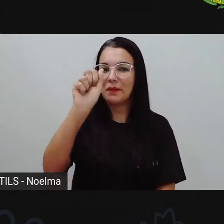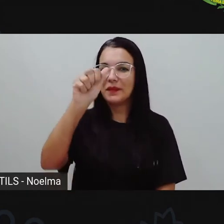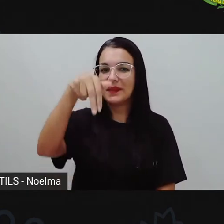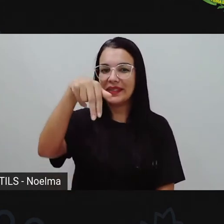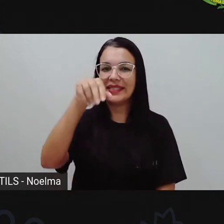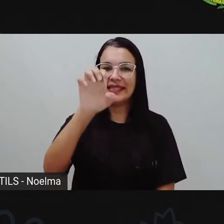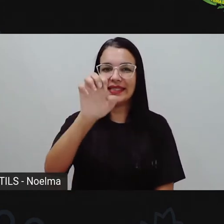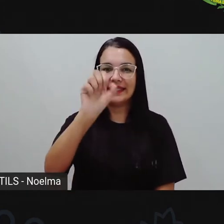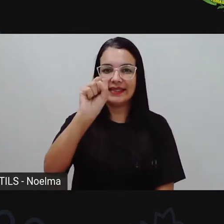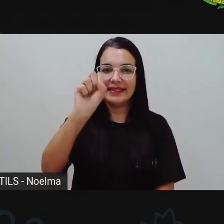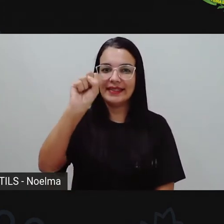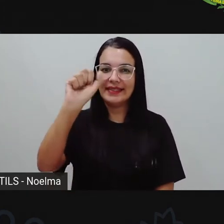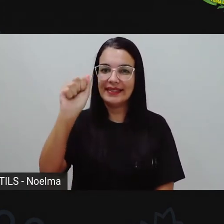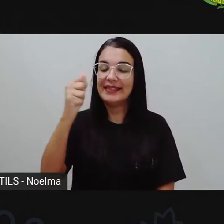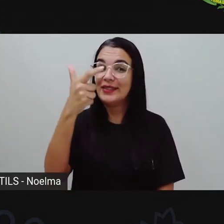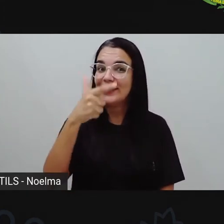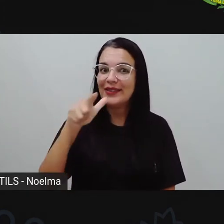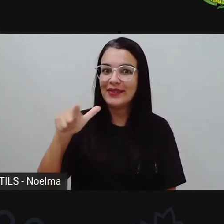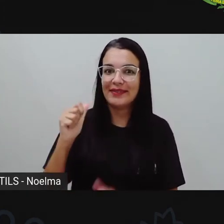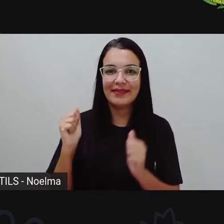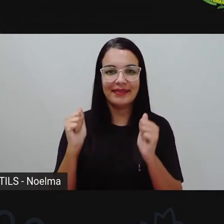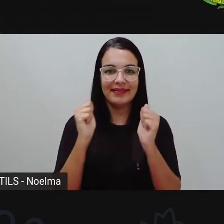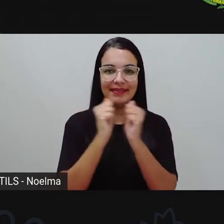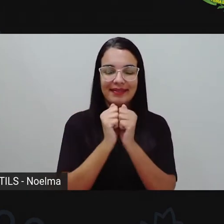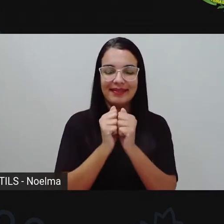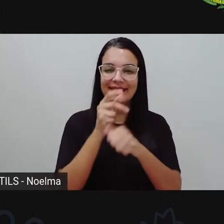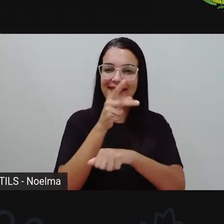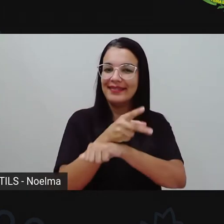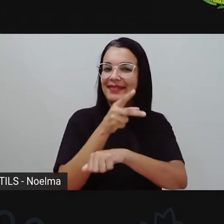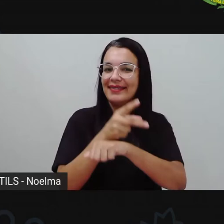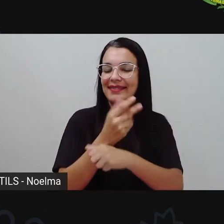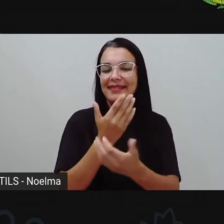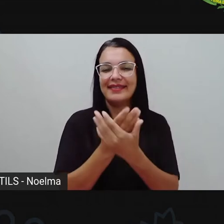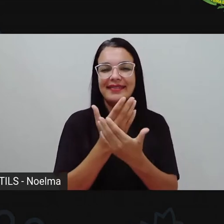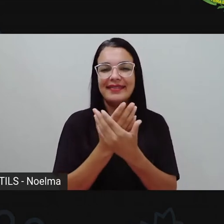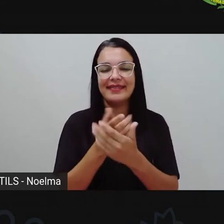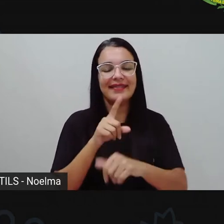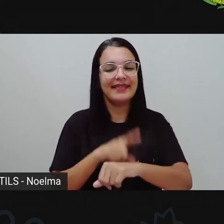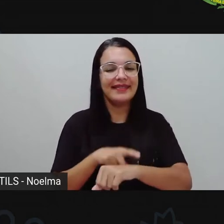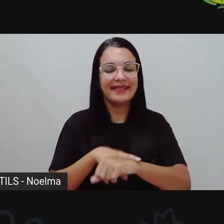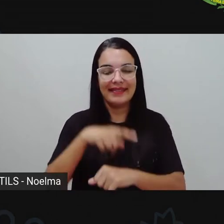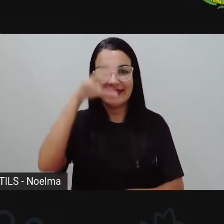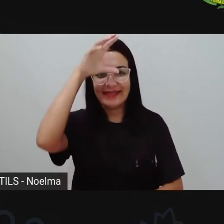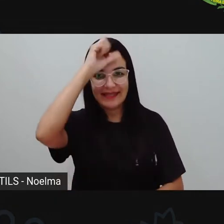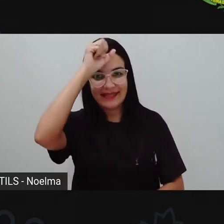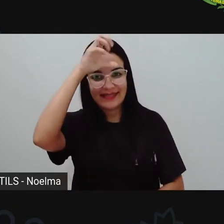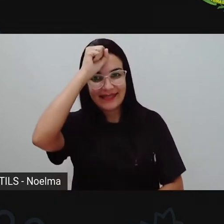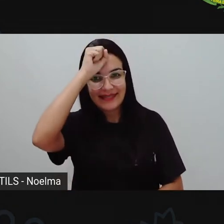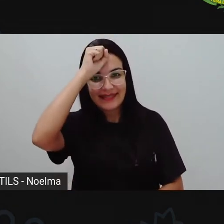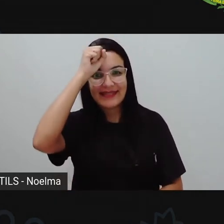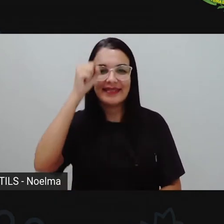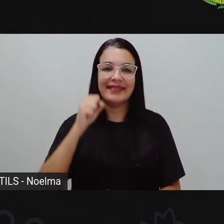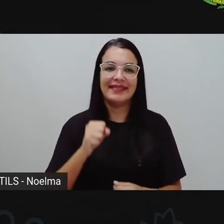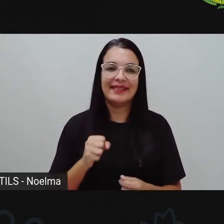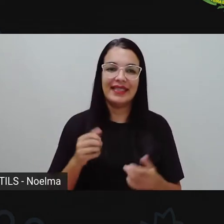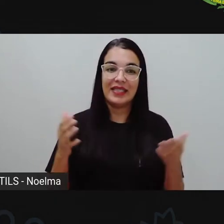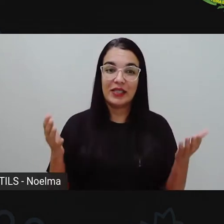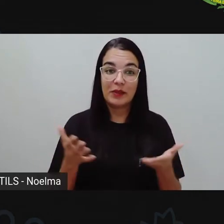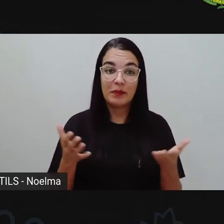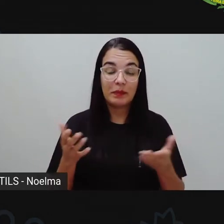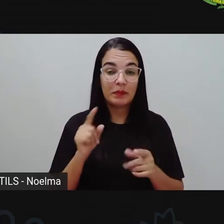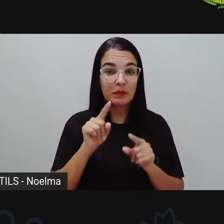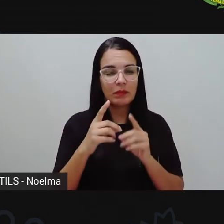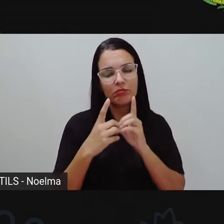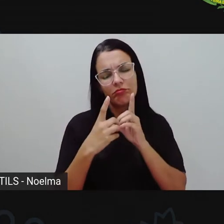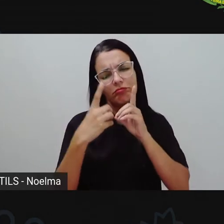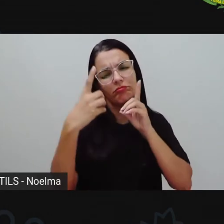não é? Mais uma videoaula, começando aí mais um momento nosso de aprendizado, não é? Onde mesmo você aí de